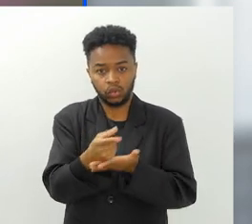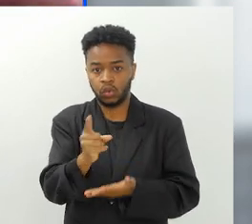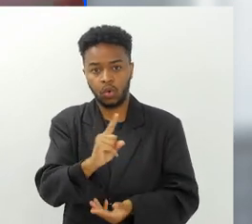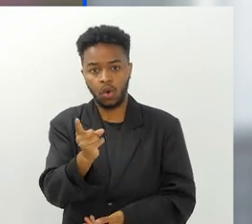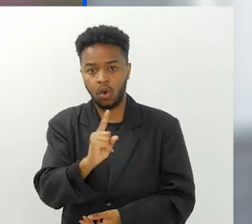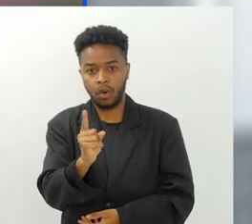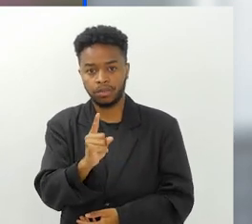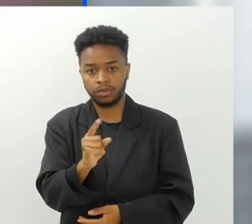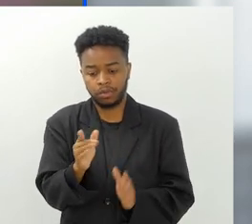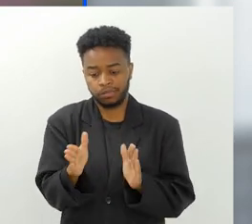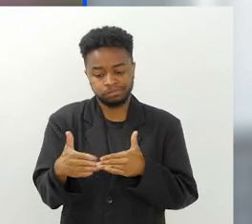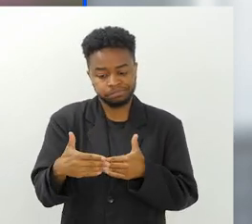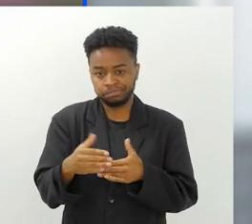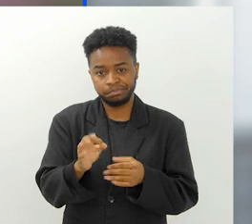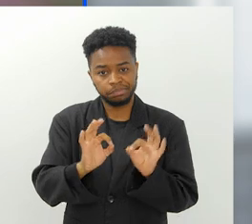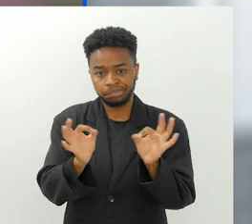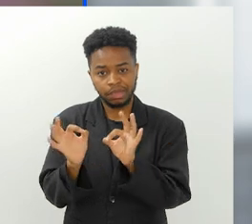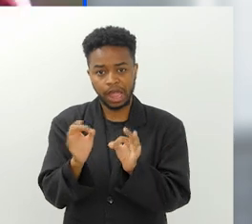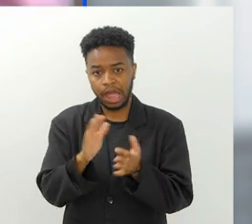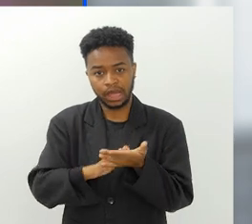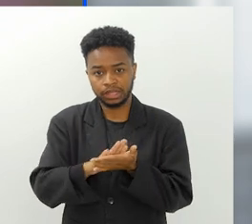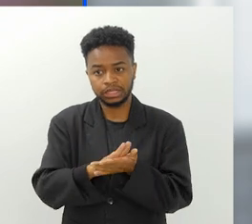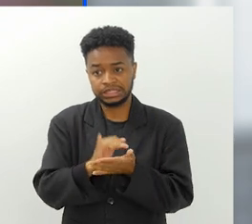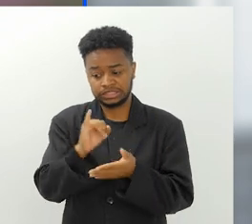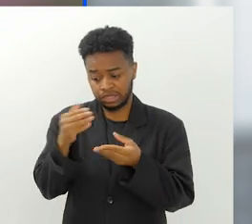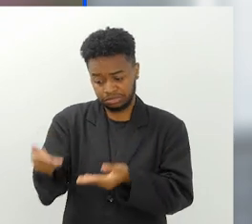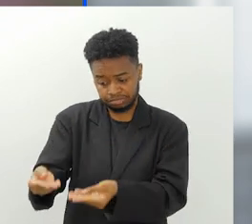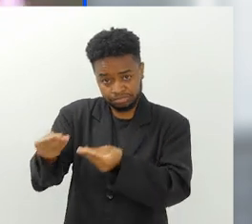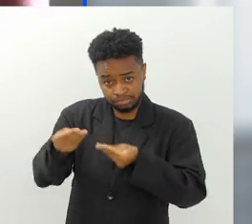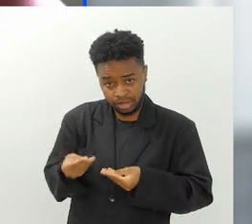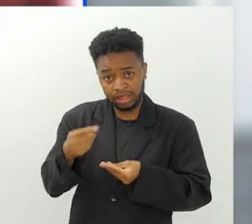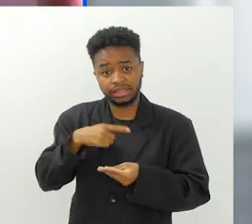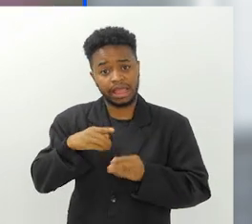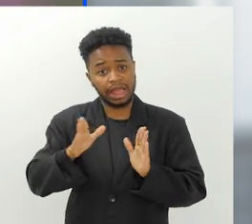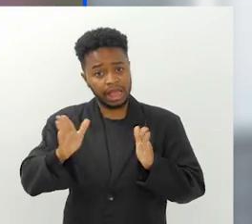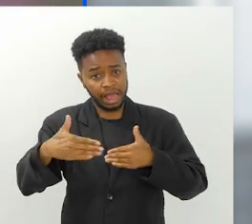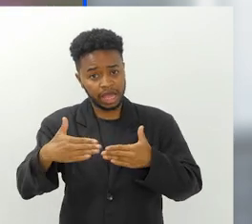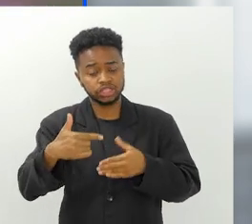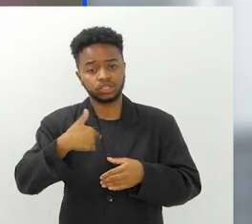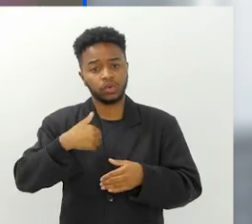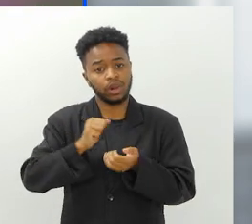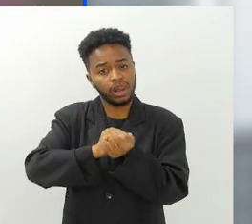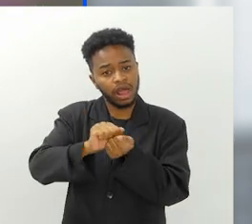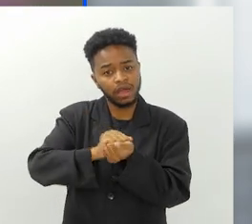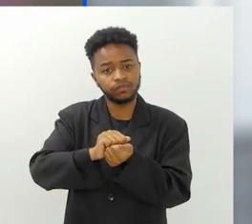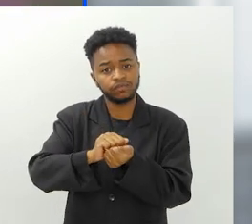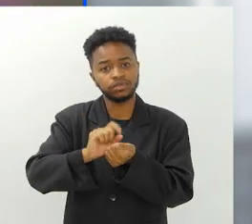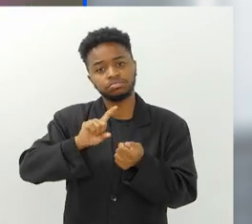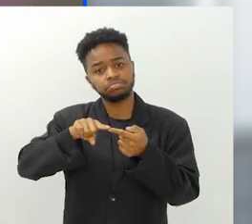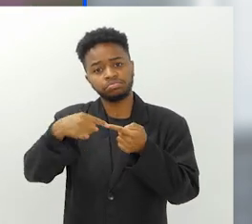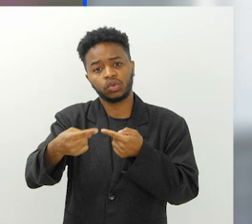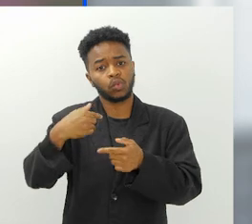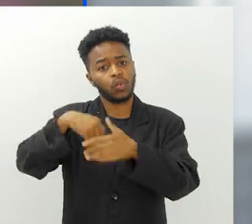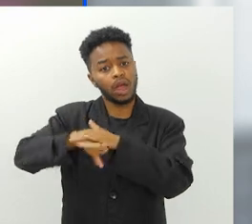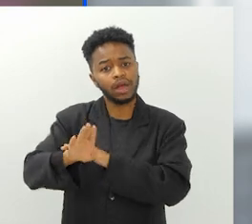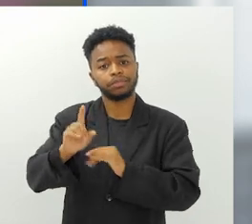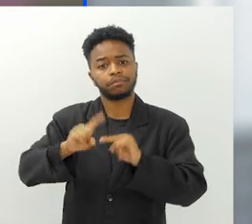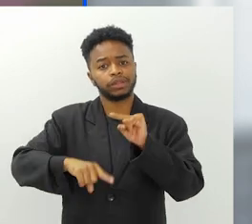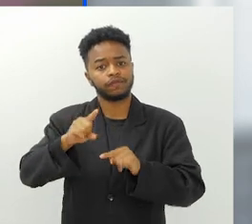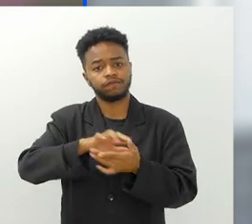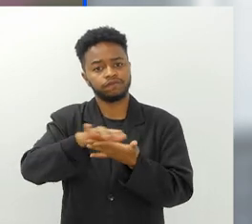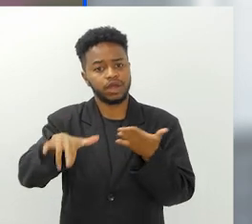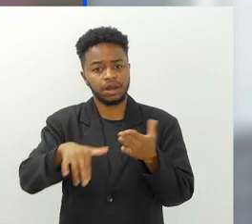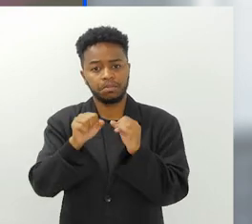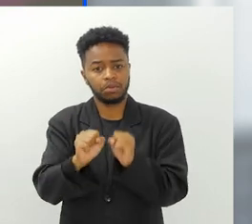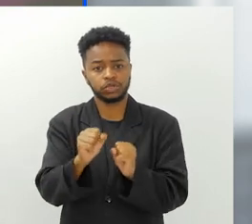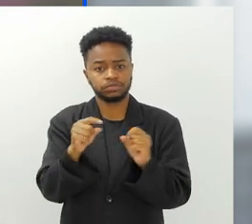eu não compro mais nenhum tipo de embalagem. Todas que eu recebo, eu tenho aqui uma caixa onde eu lavo elas e vou botando